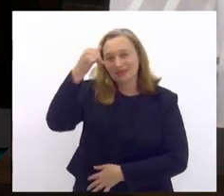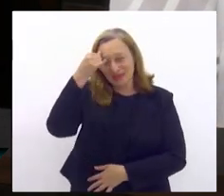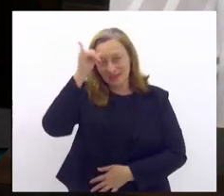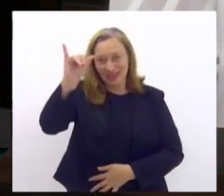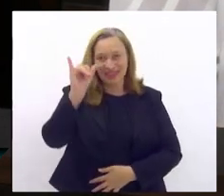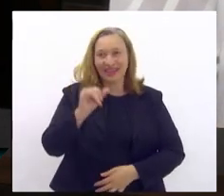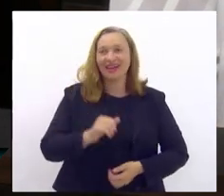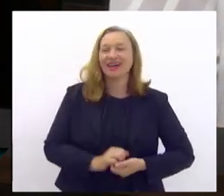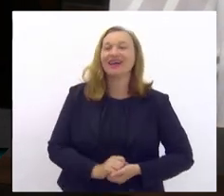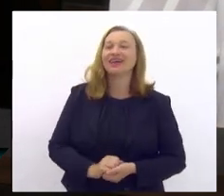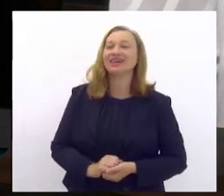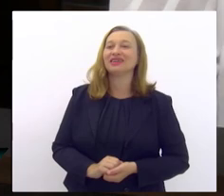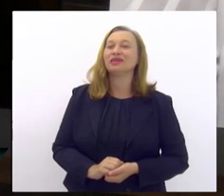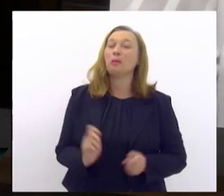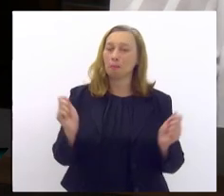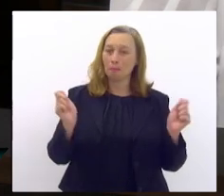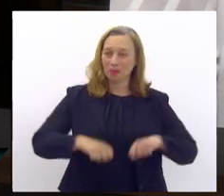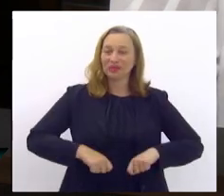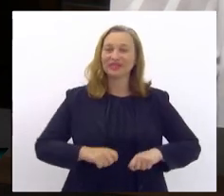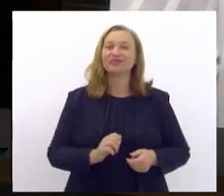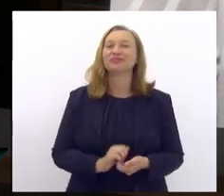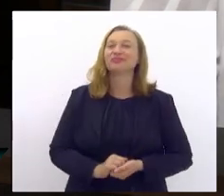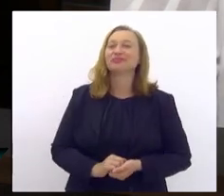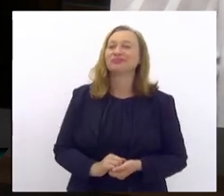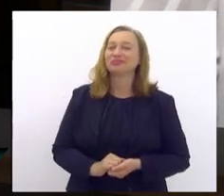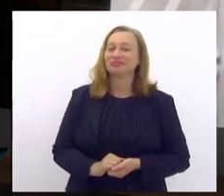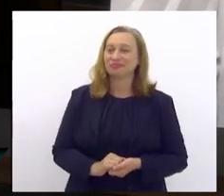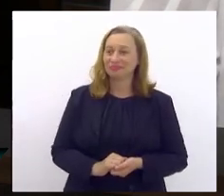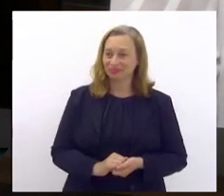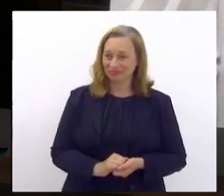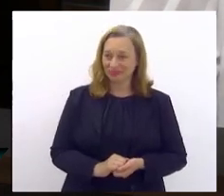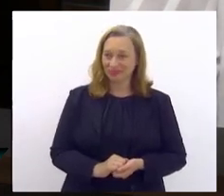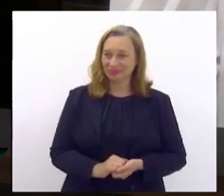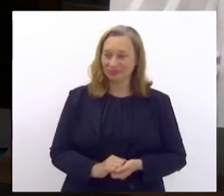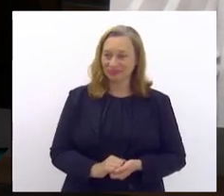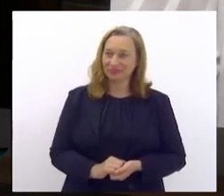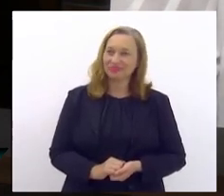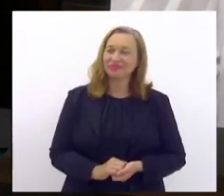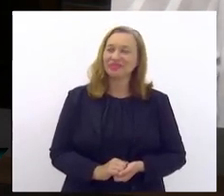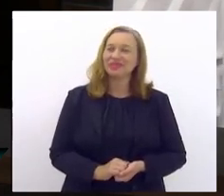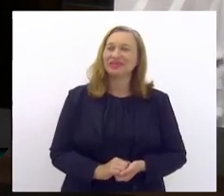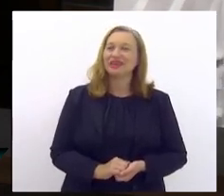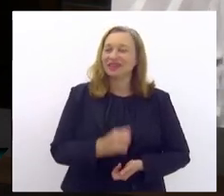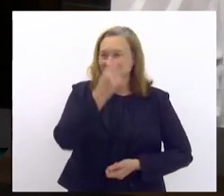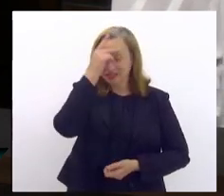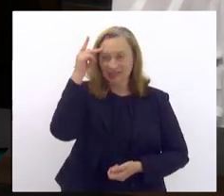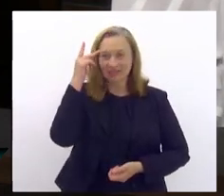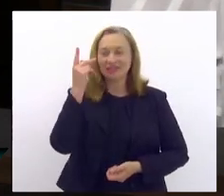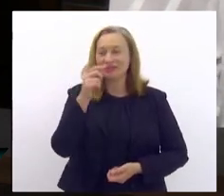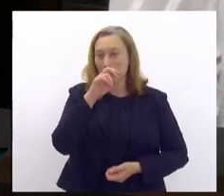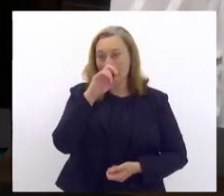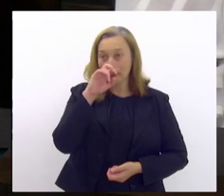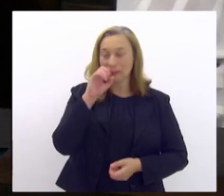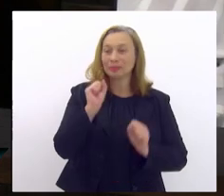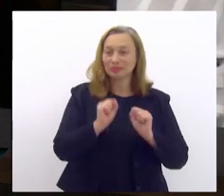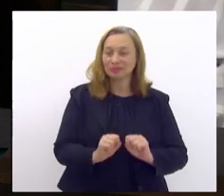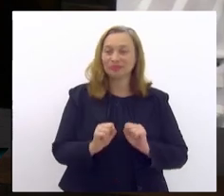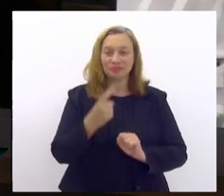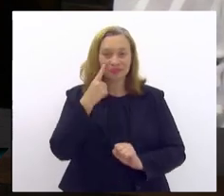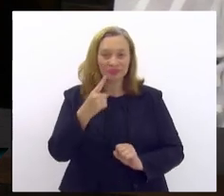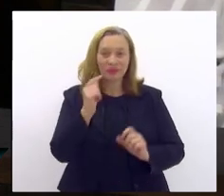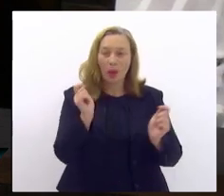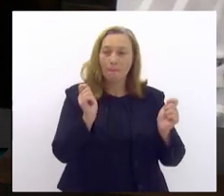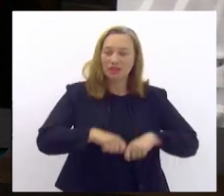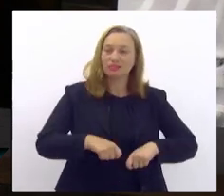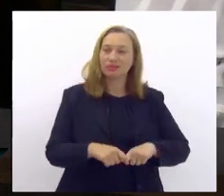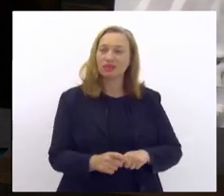onde nós podemos medir a possibilidade de uma